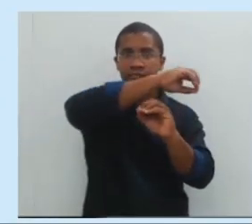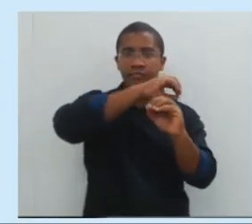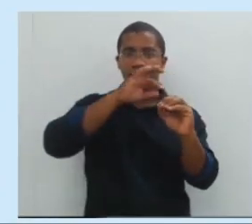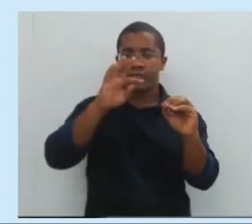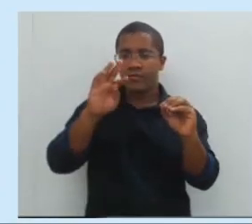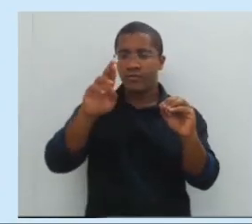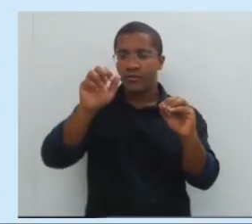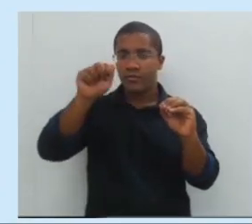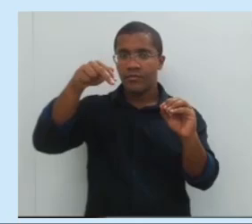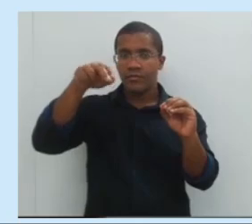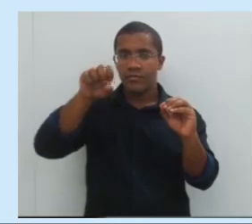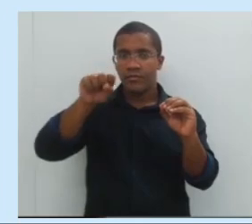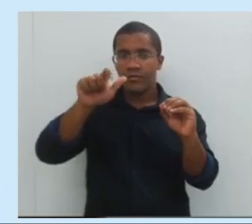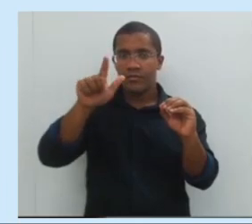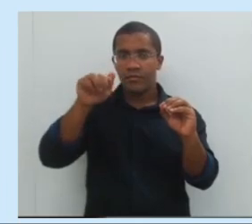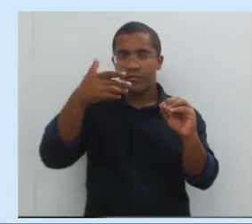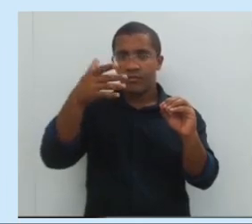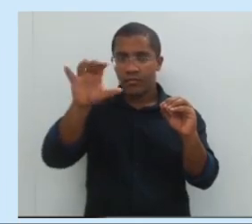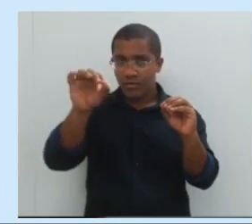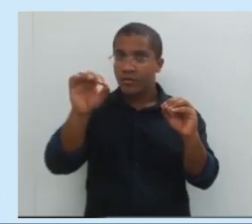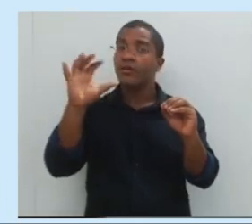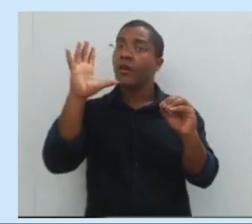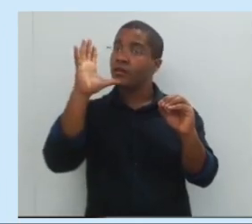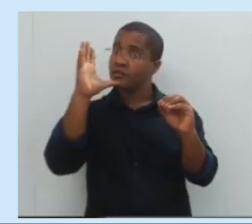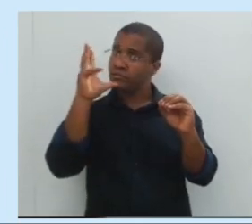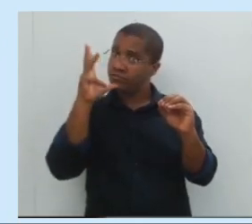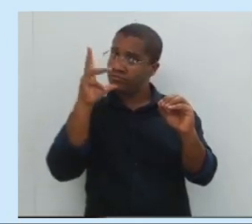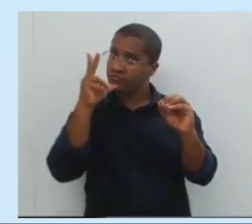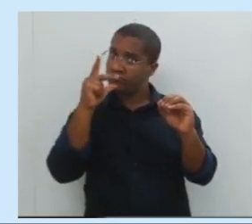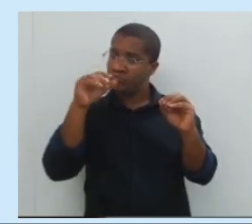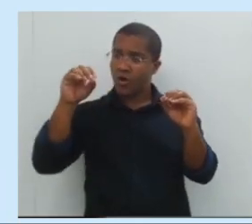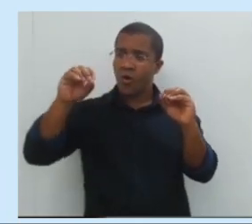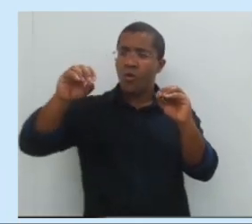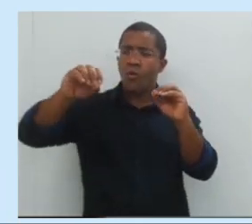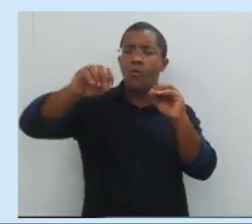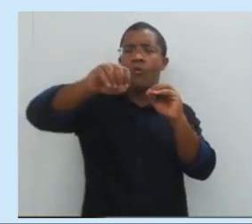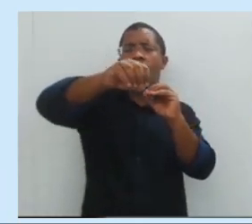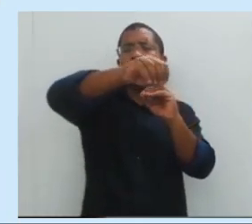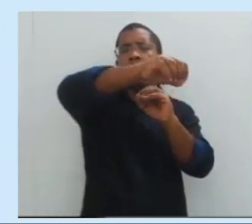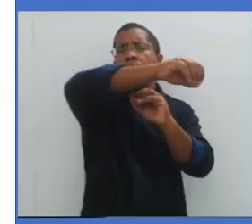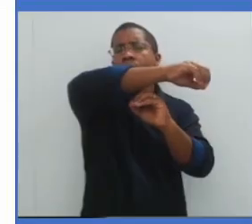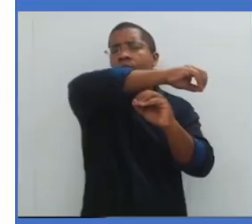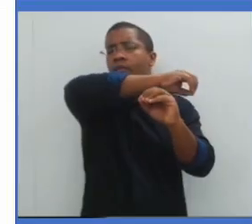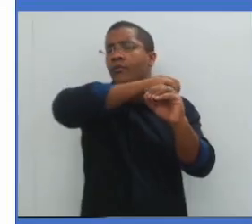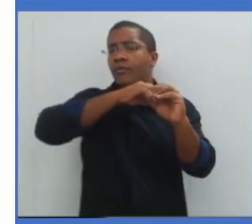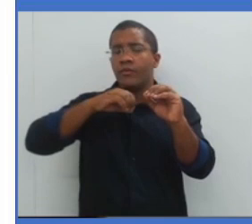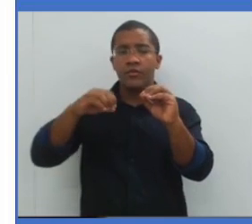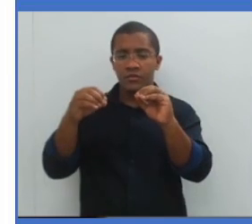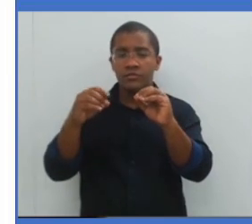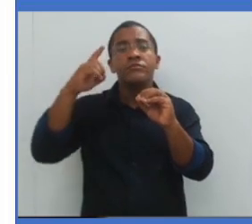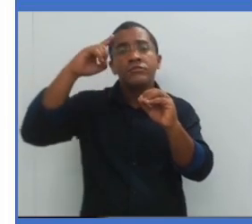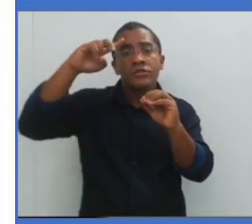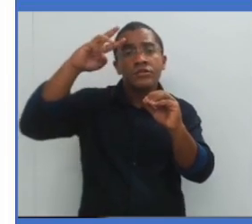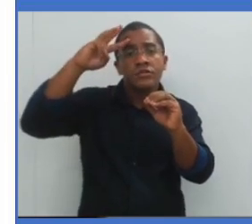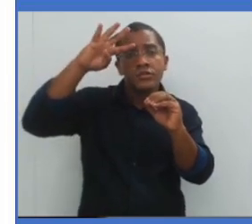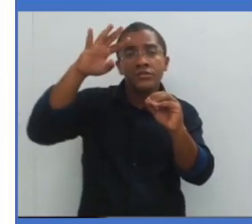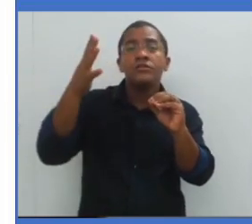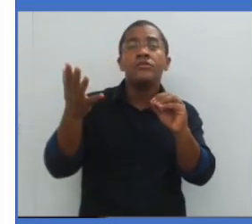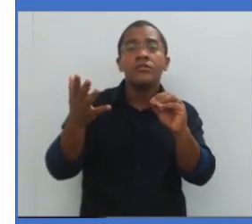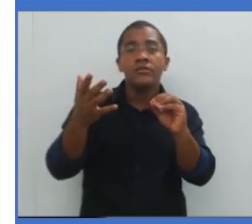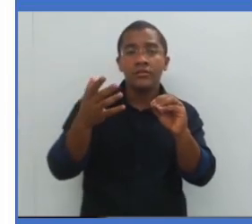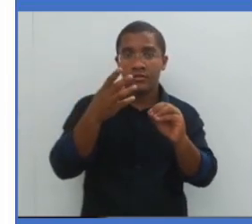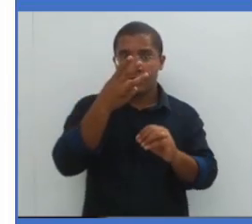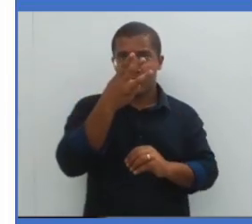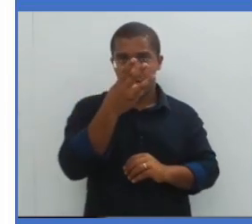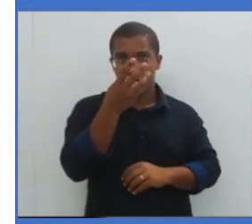Translação. É um movimento longo, em torno do Sol. E dura quantos dias, Dantas?